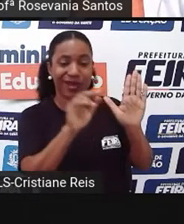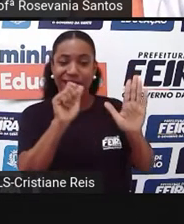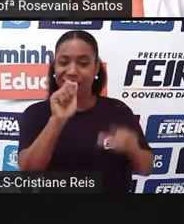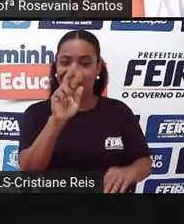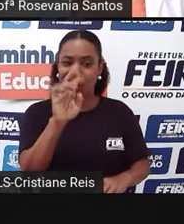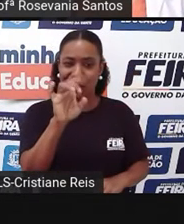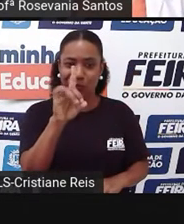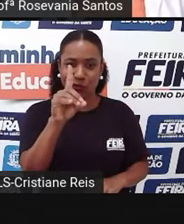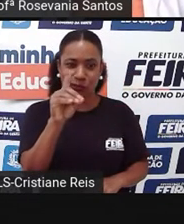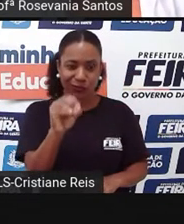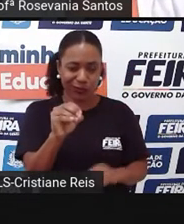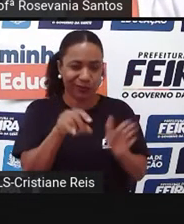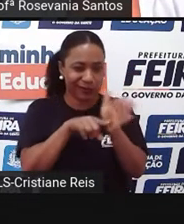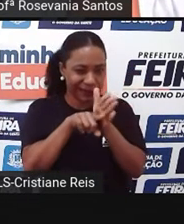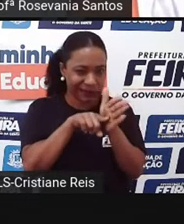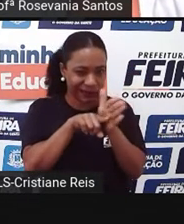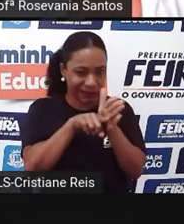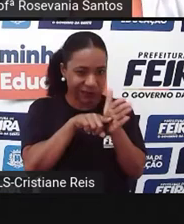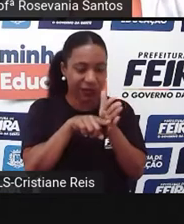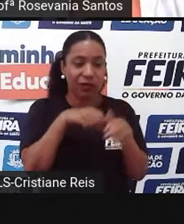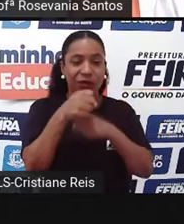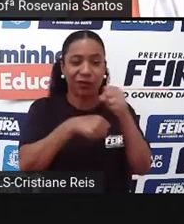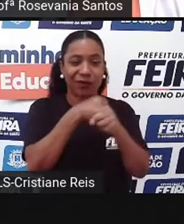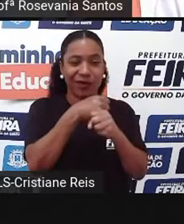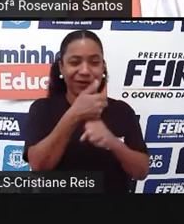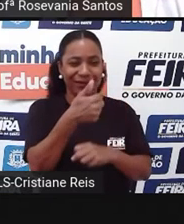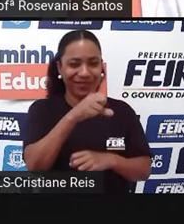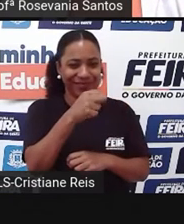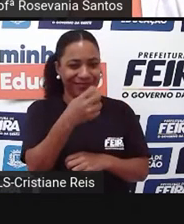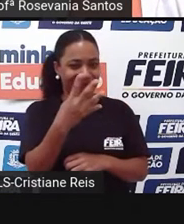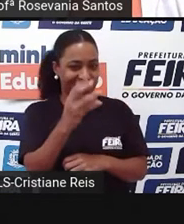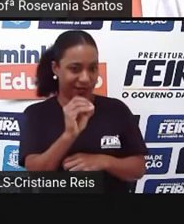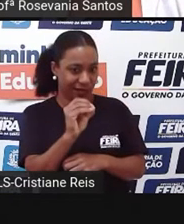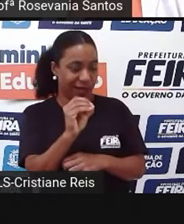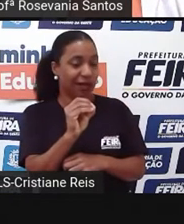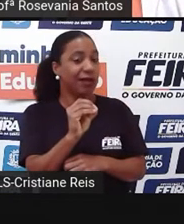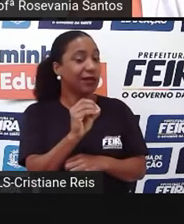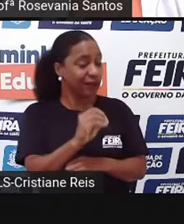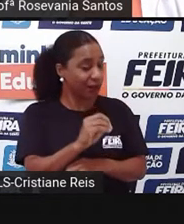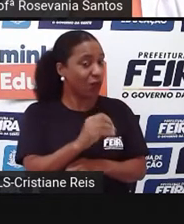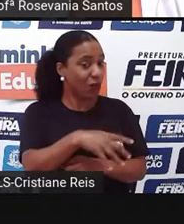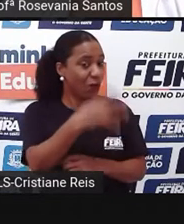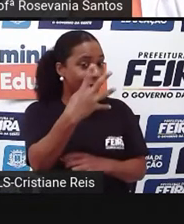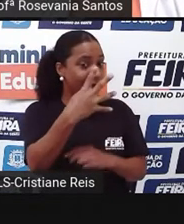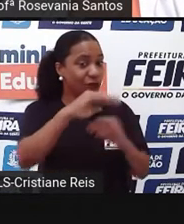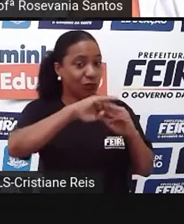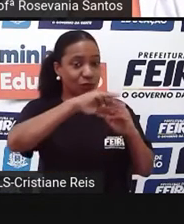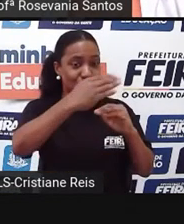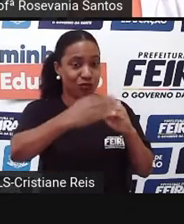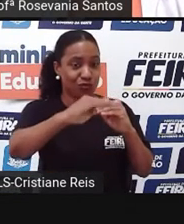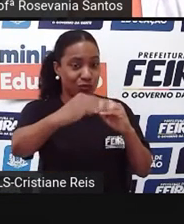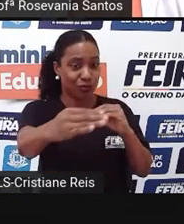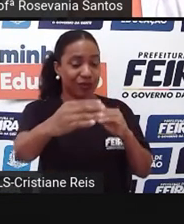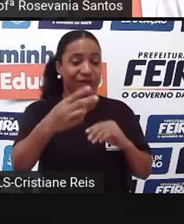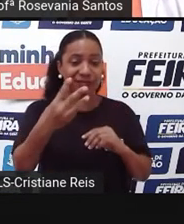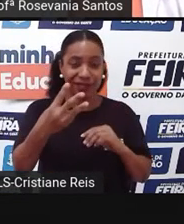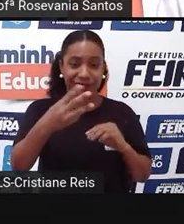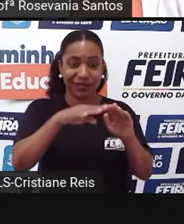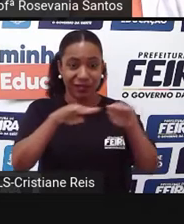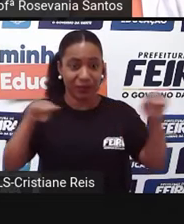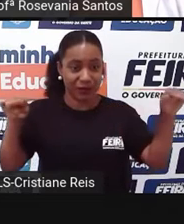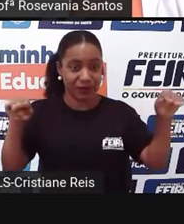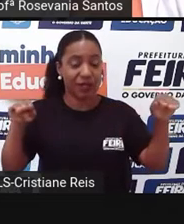vocês lembram, né, dos quatro planaltos, das três planícies. Agora, já tinha uma diferença. Aqui